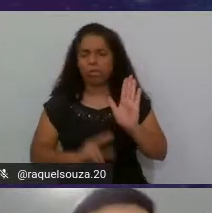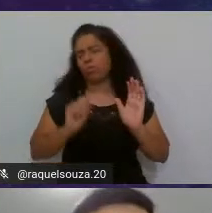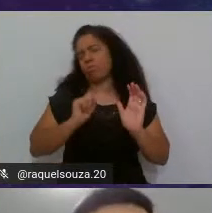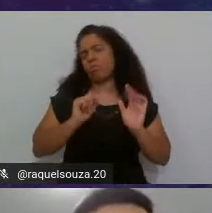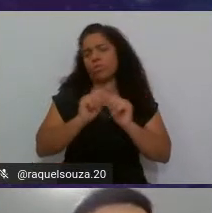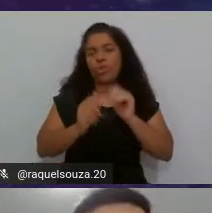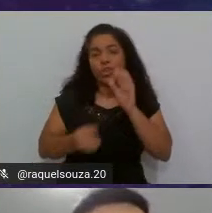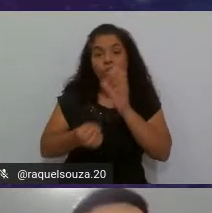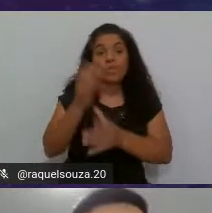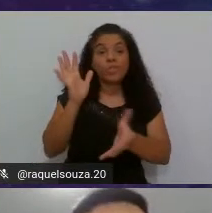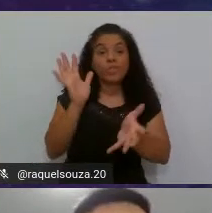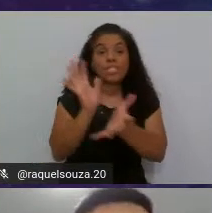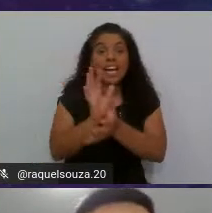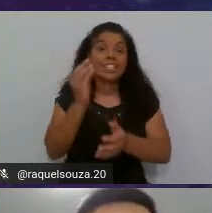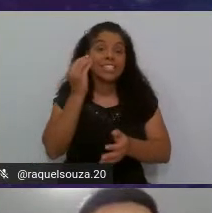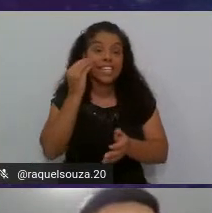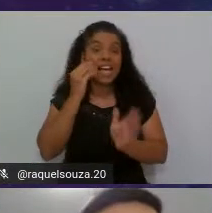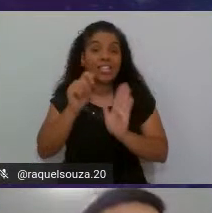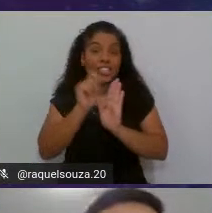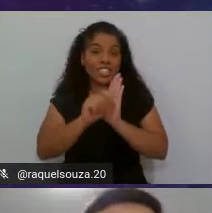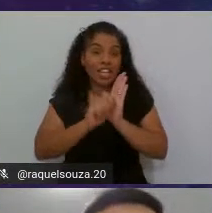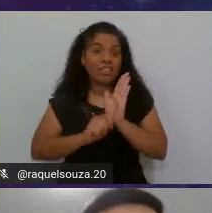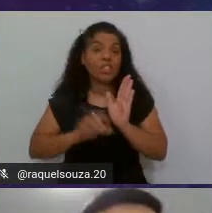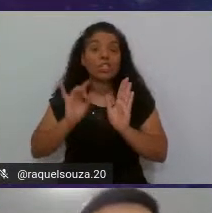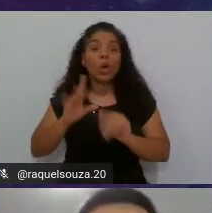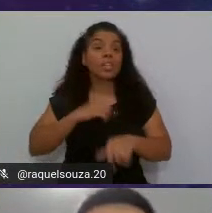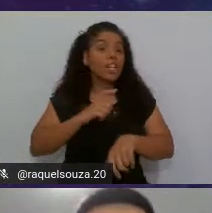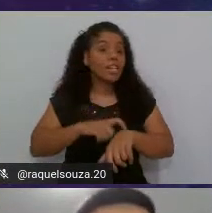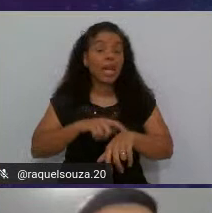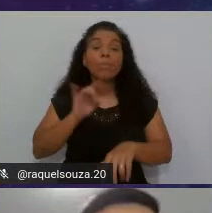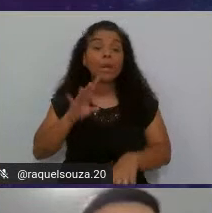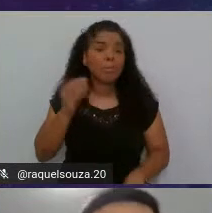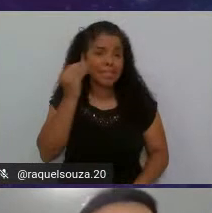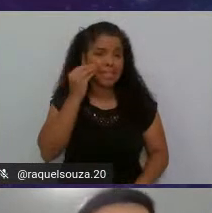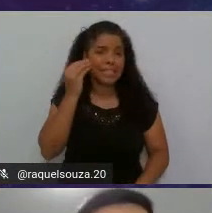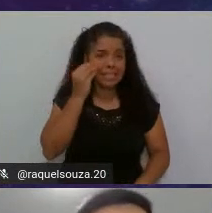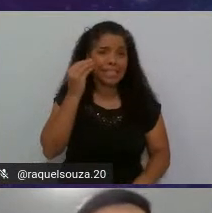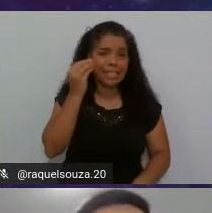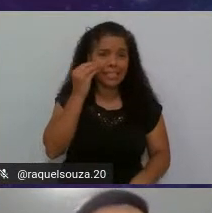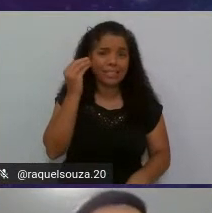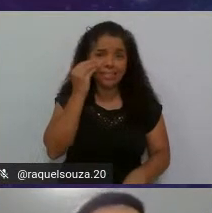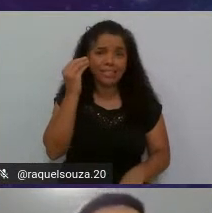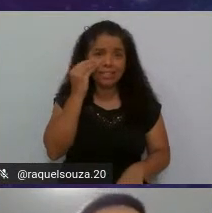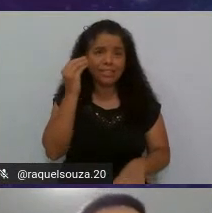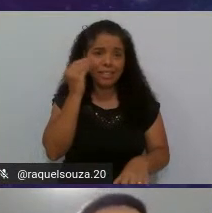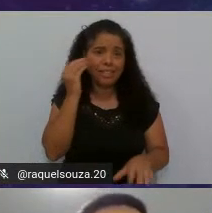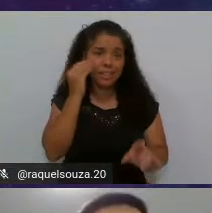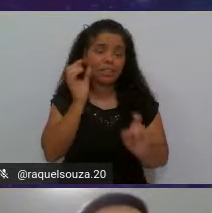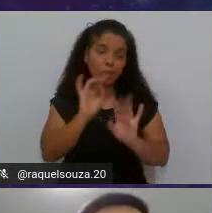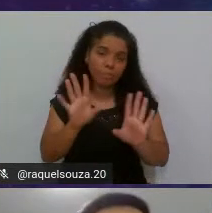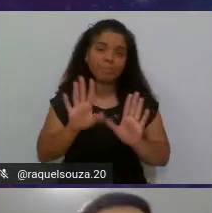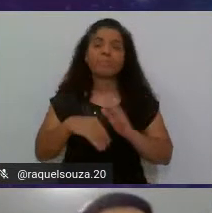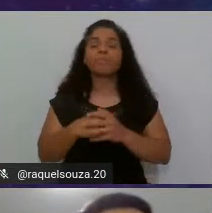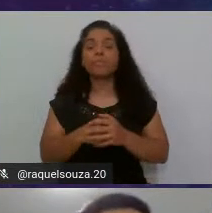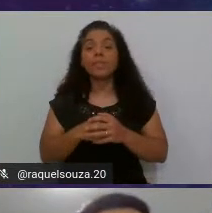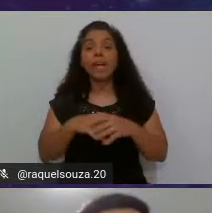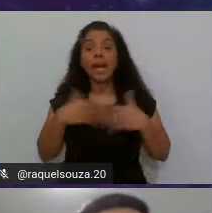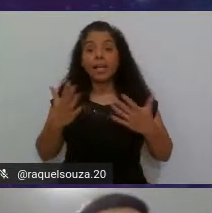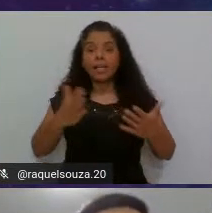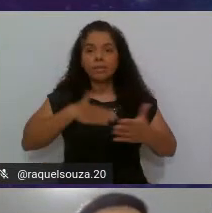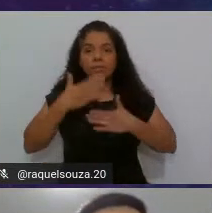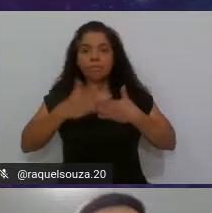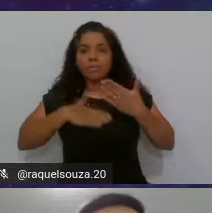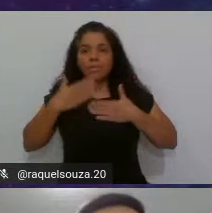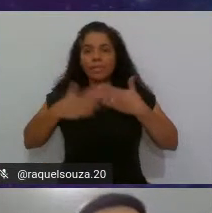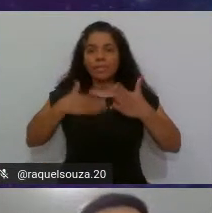teste que ele escrevia. Porque ele só tinha tempo agora para testar, para testar e para testar. E aí, ele foi ficando assustado